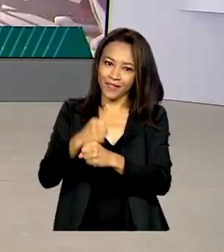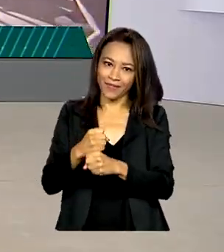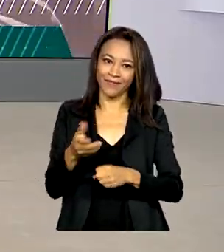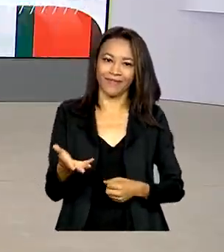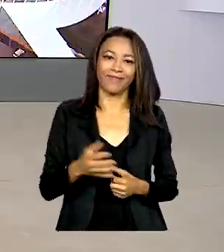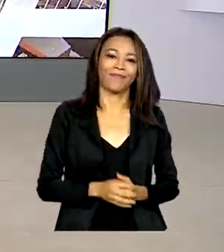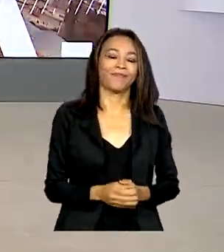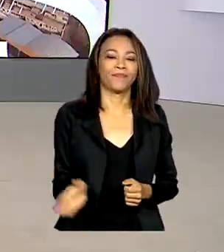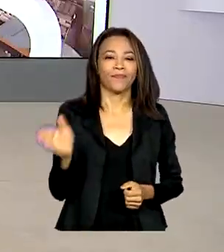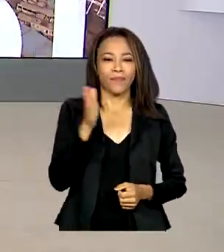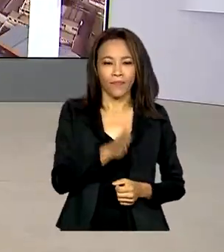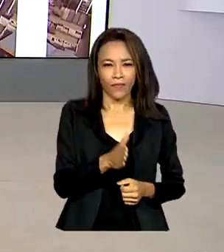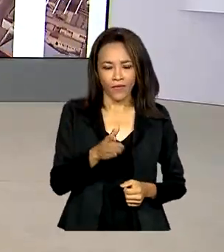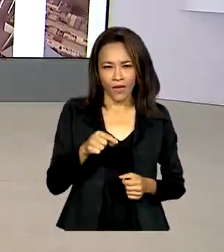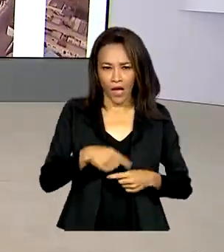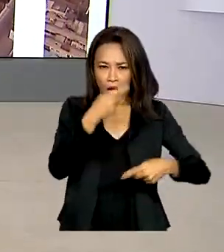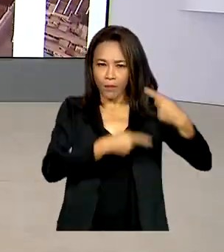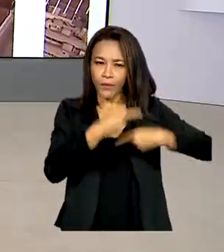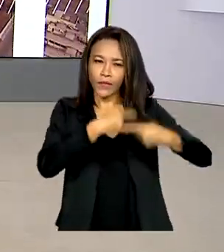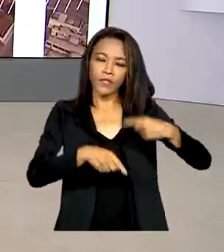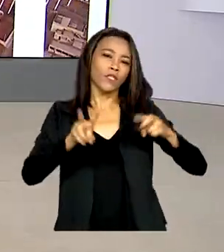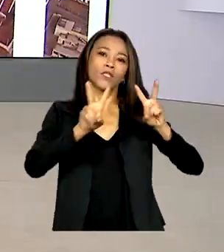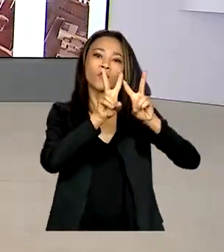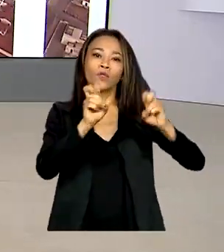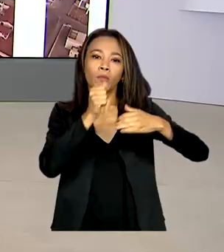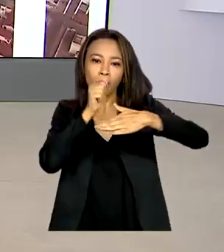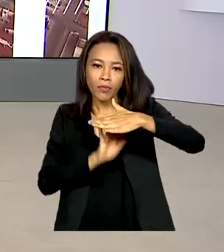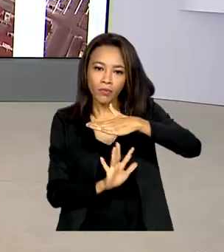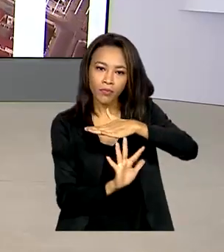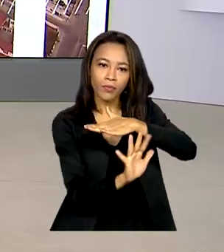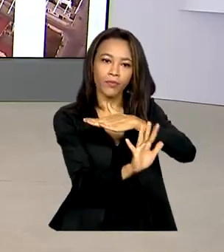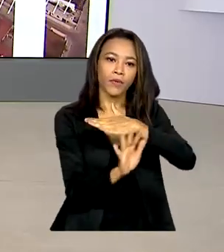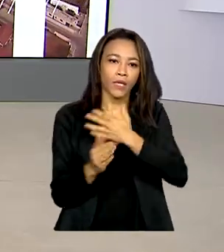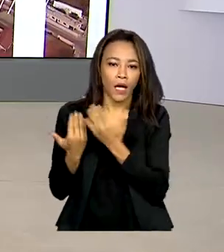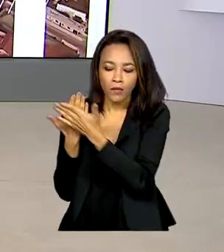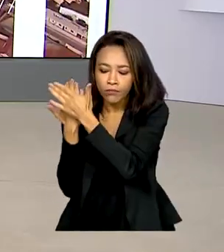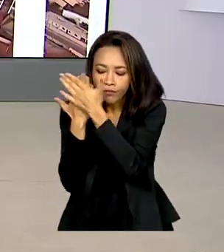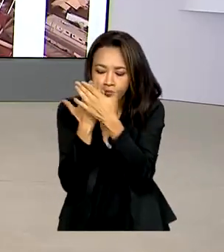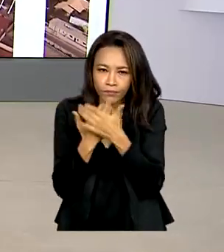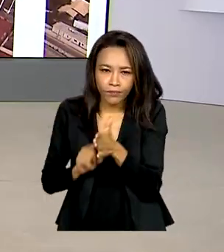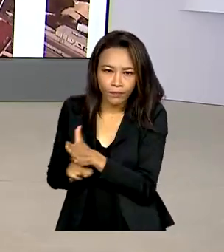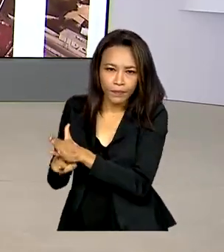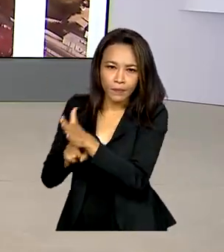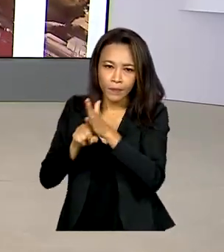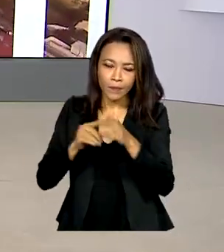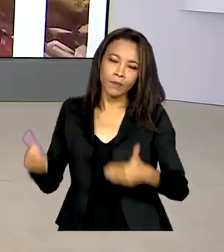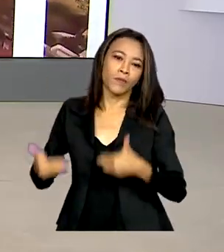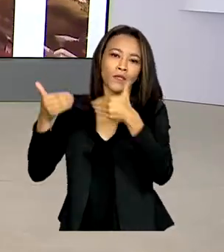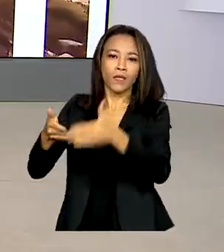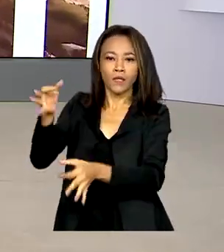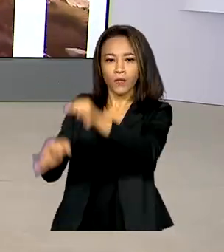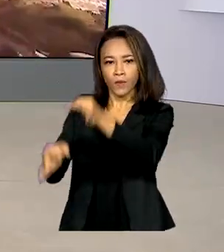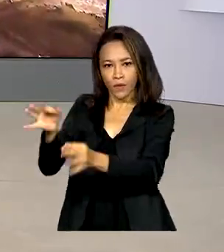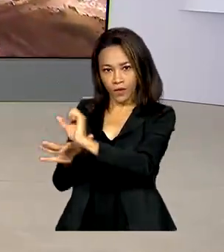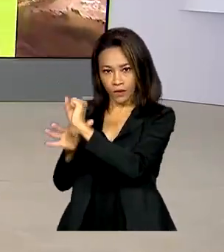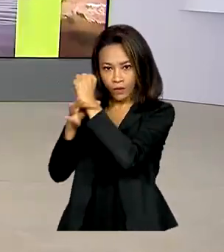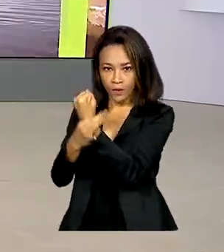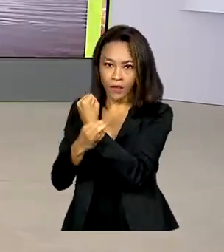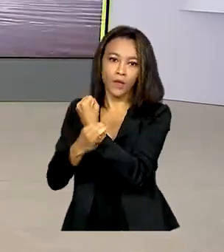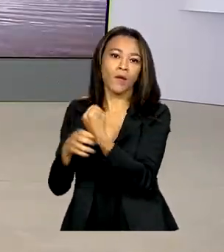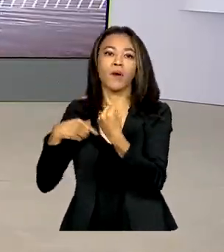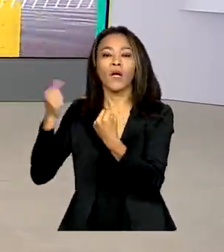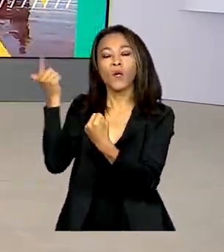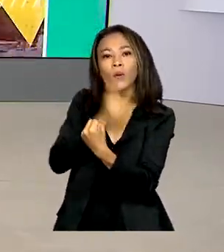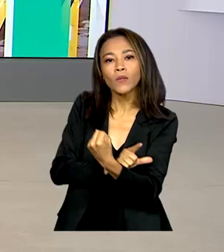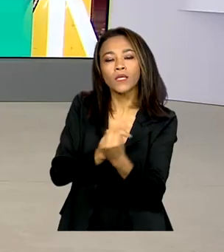A Política Nacional de Imigração está em estudo no Ministério da Justiça e Segurança Pública para ganhar um eixo específico